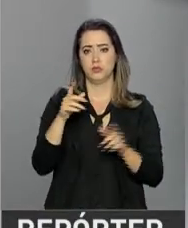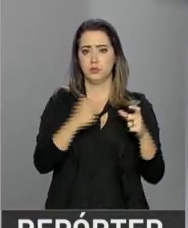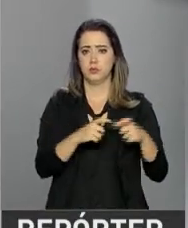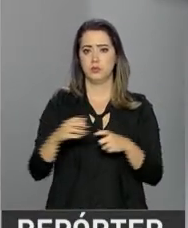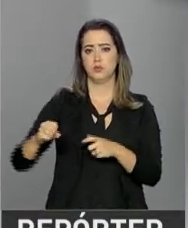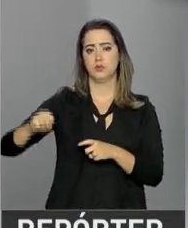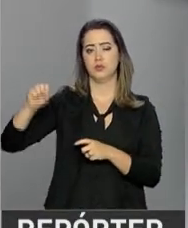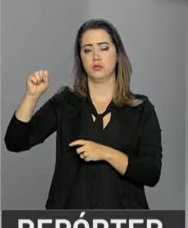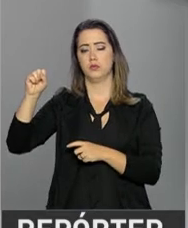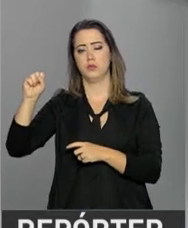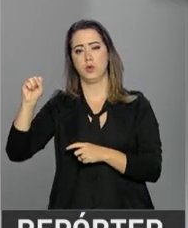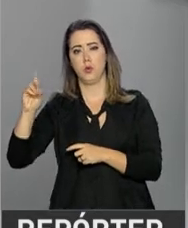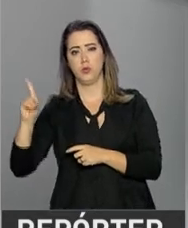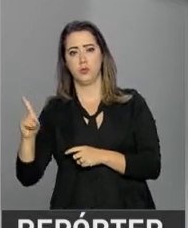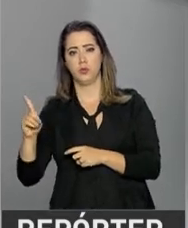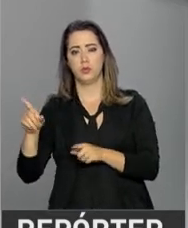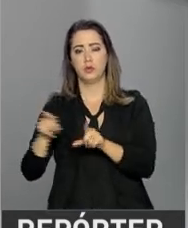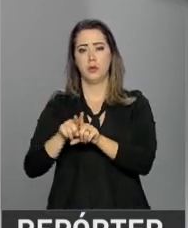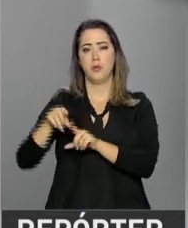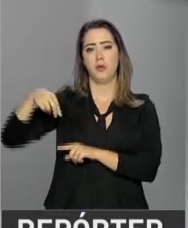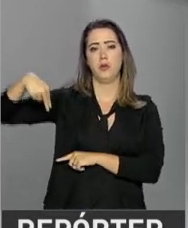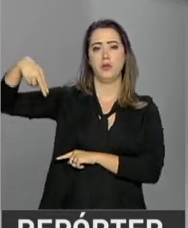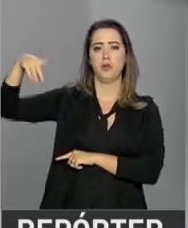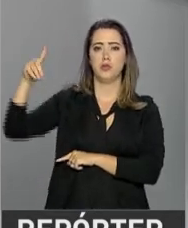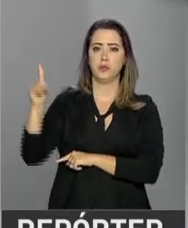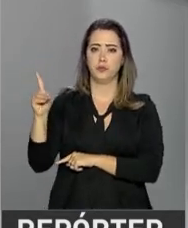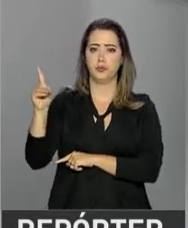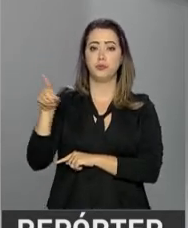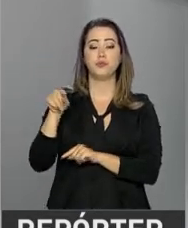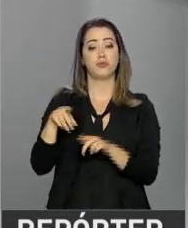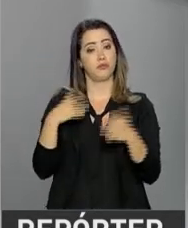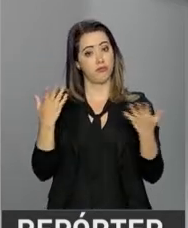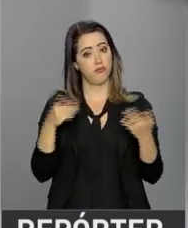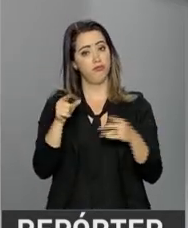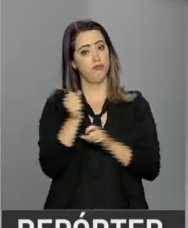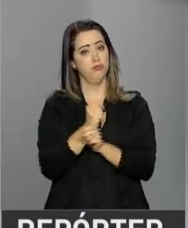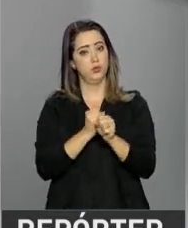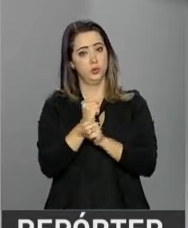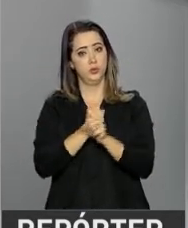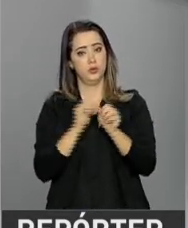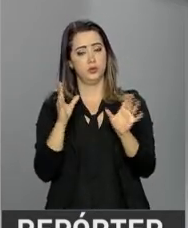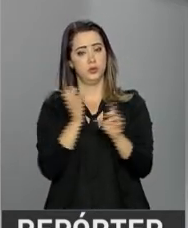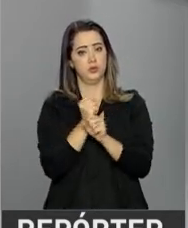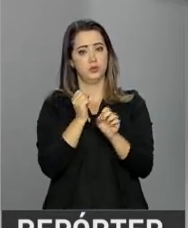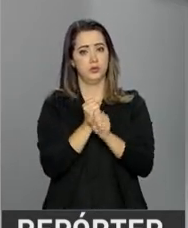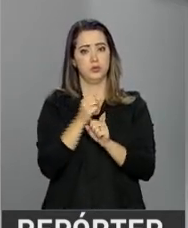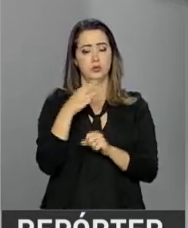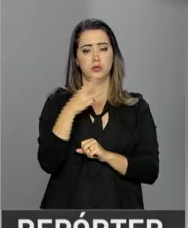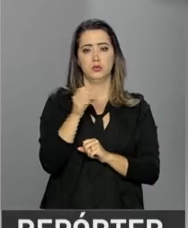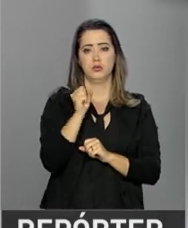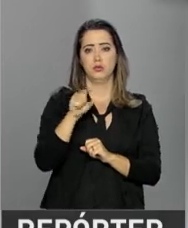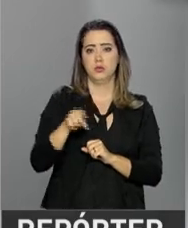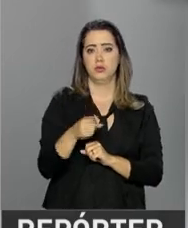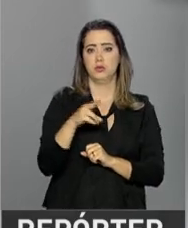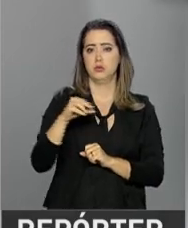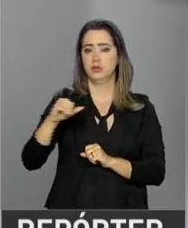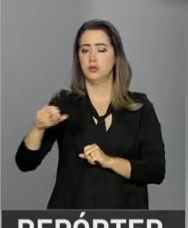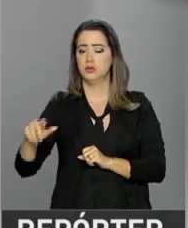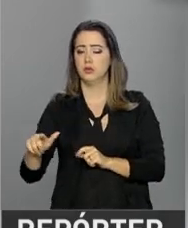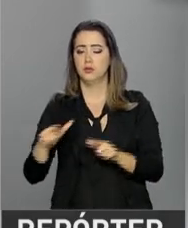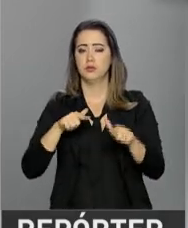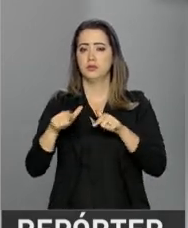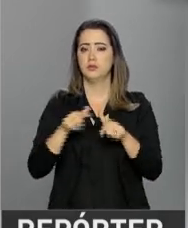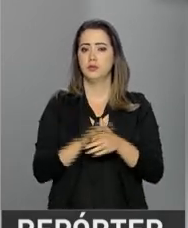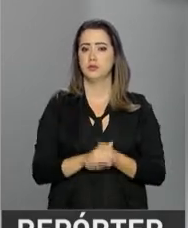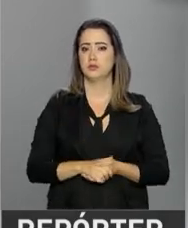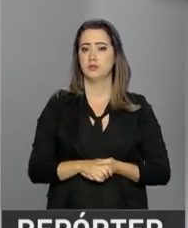regiões sudeste e nordeste. Ressaltou também que, no ano, o país já acumula mais de 380 mil novas